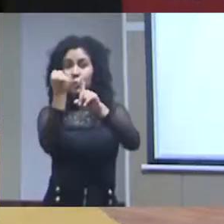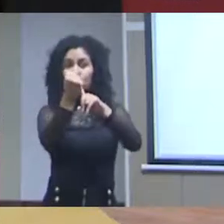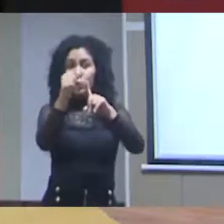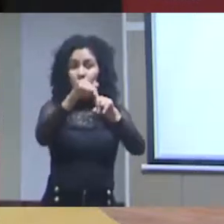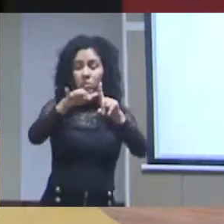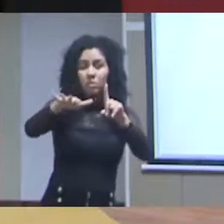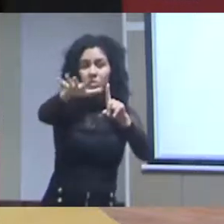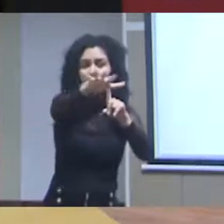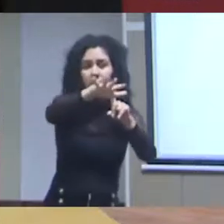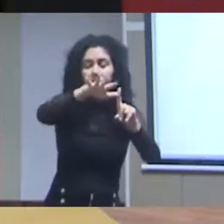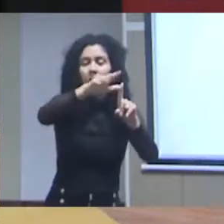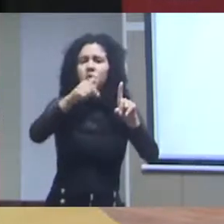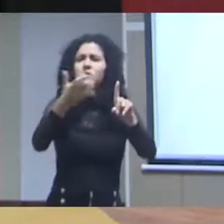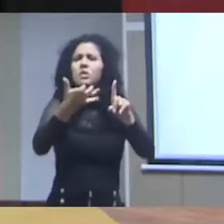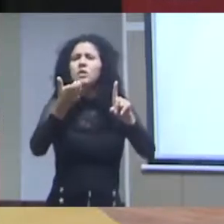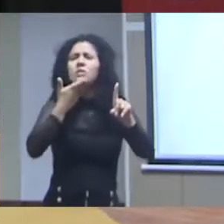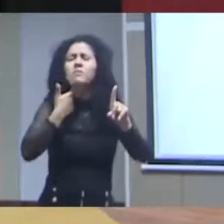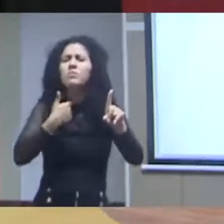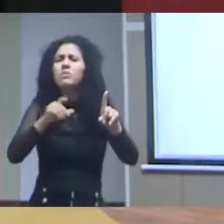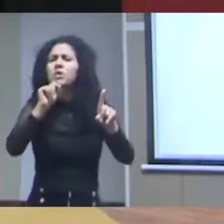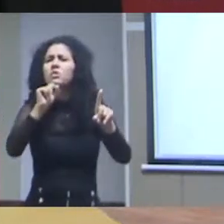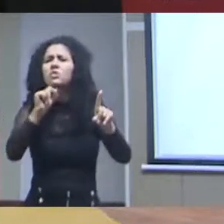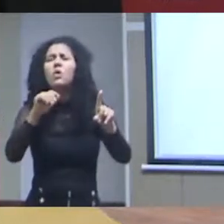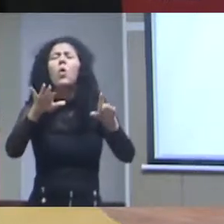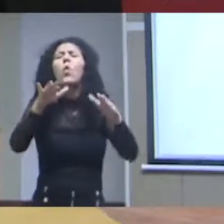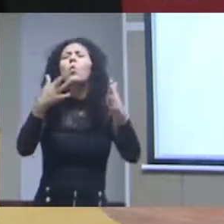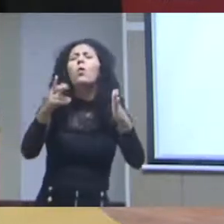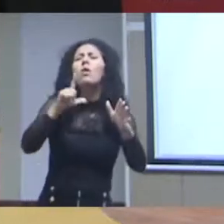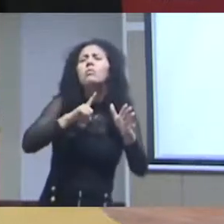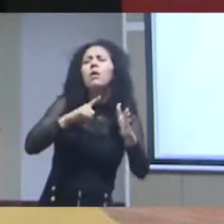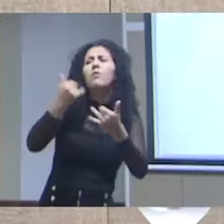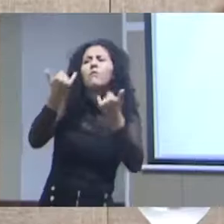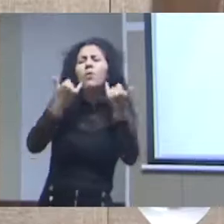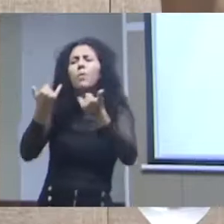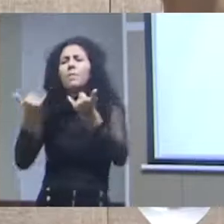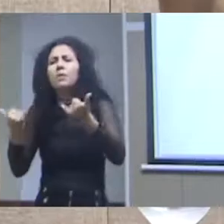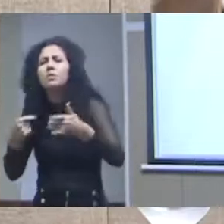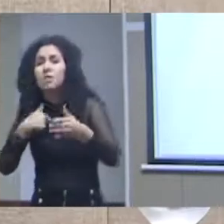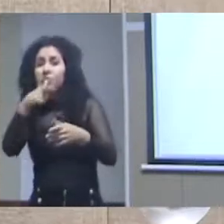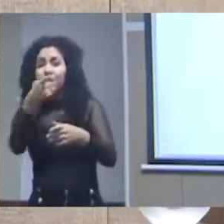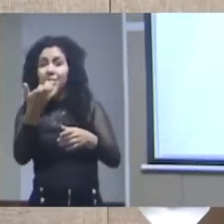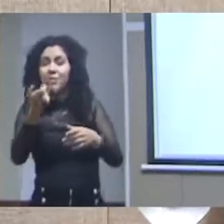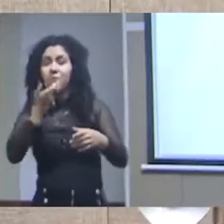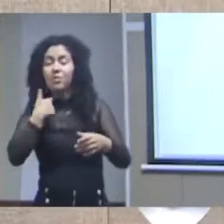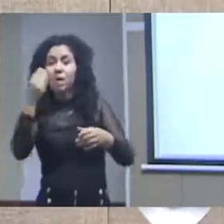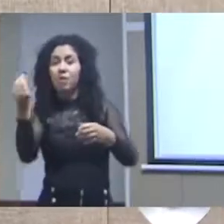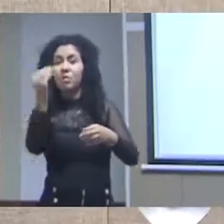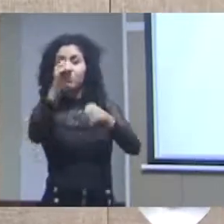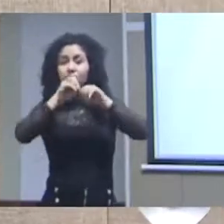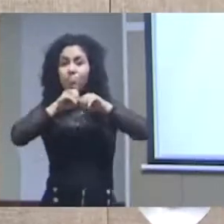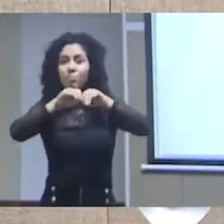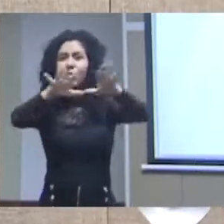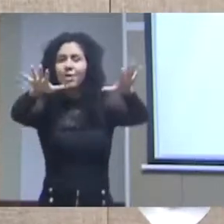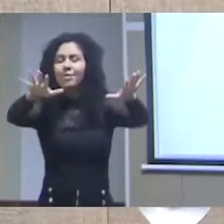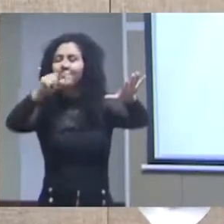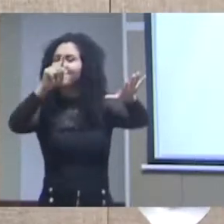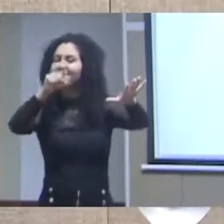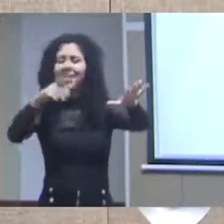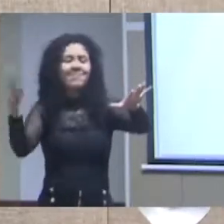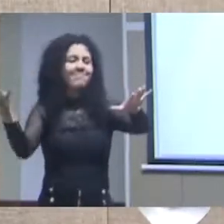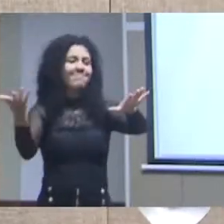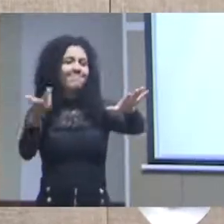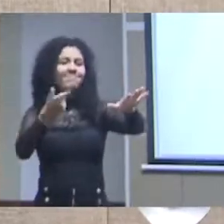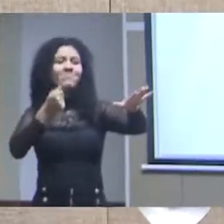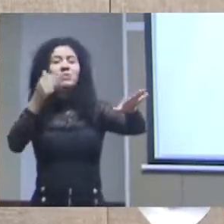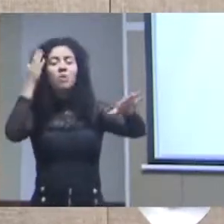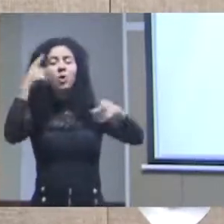quer consumir os dados para saber o que você tem de informação e dados e você quer publicar é revolucionário por quê? porque